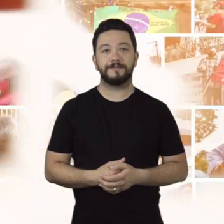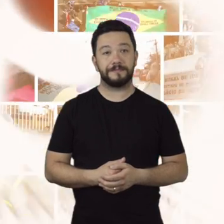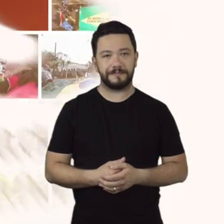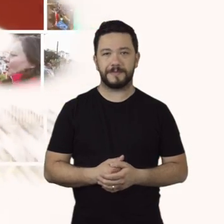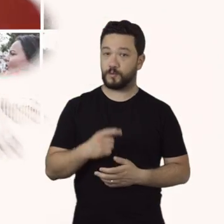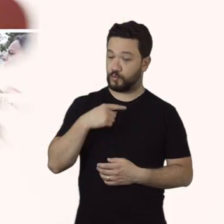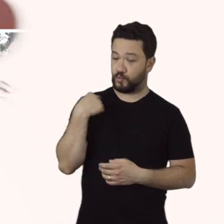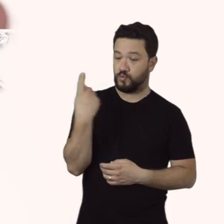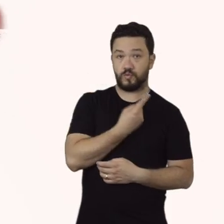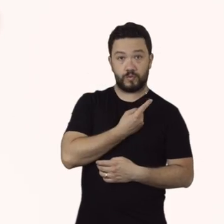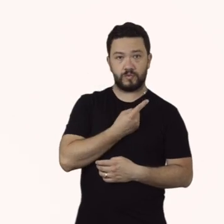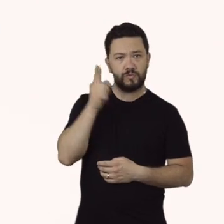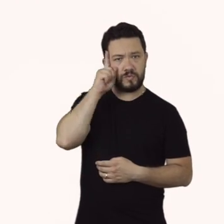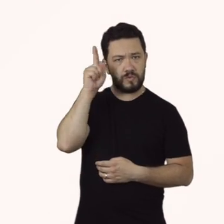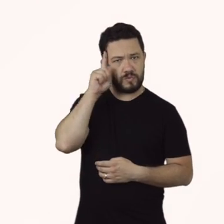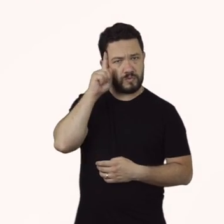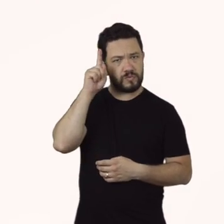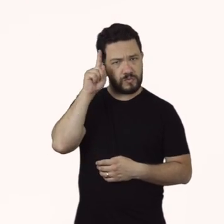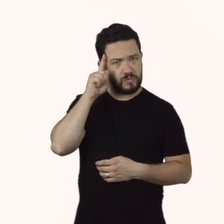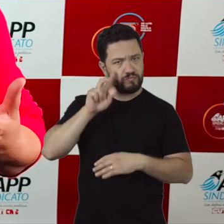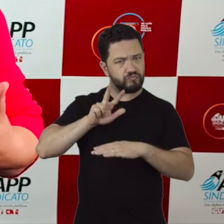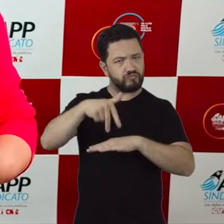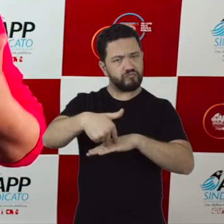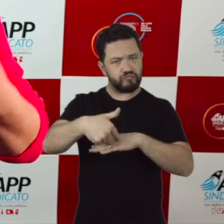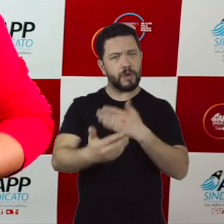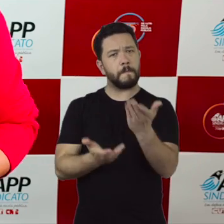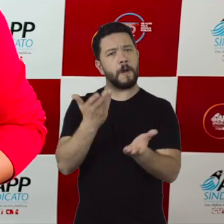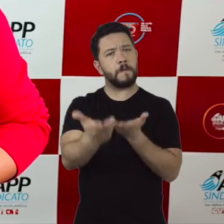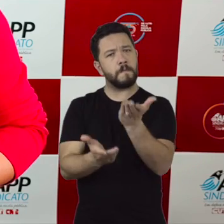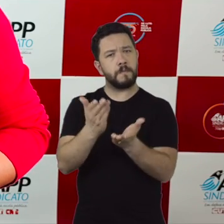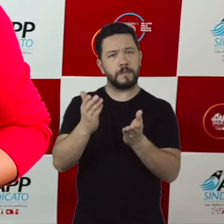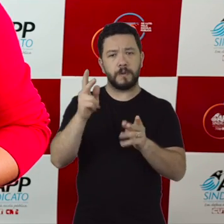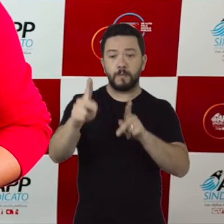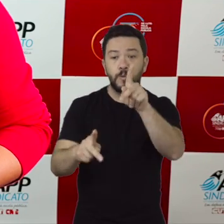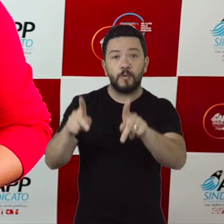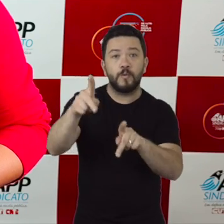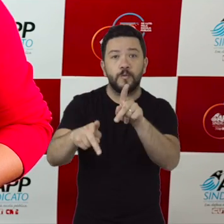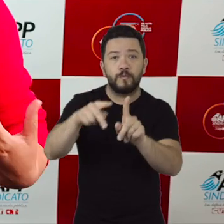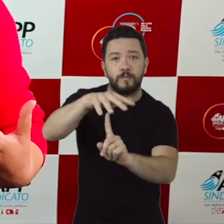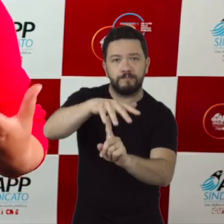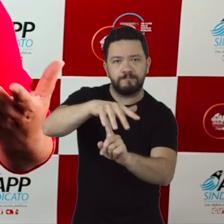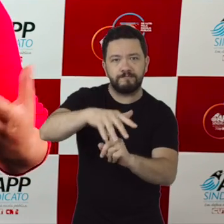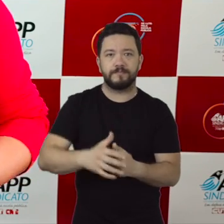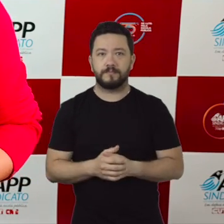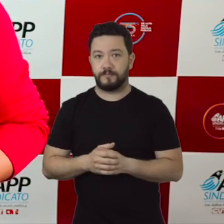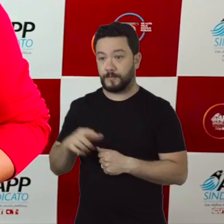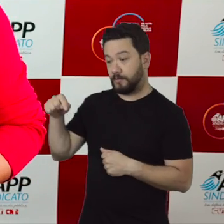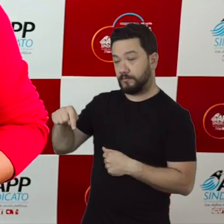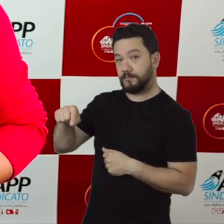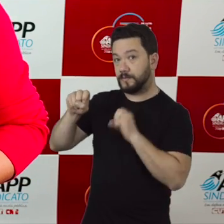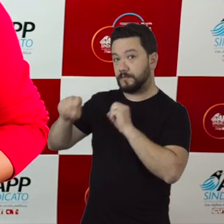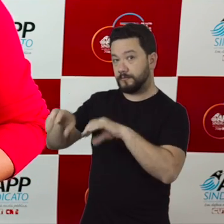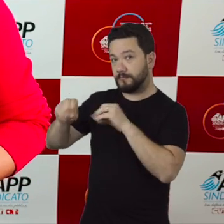Nós, que todos os dias estamos prontos e prontas para atender a população paranaense. Aqui, na